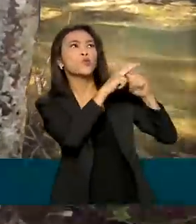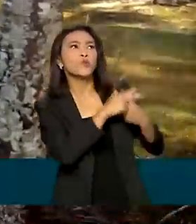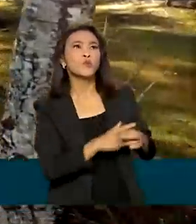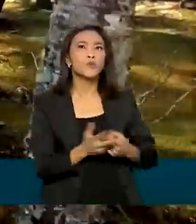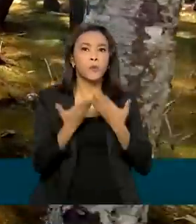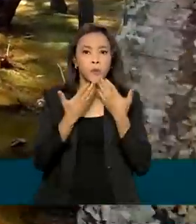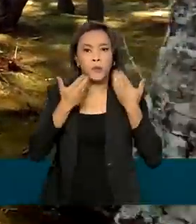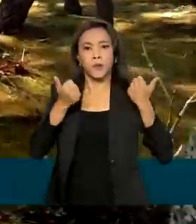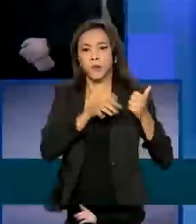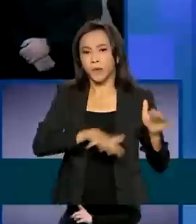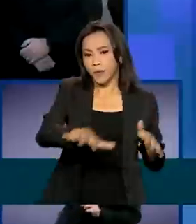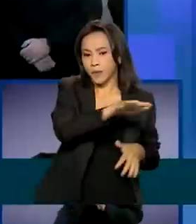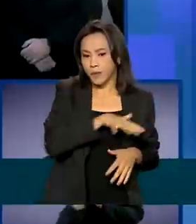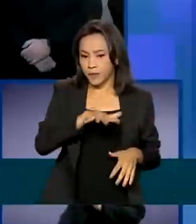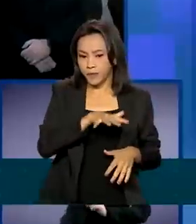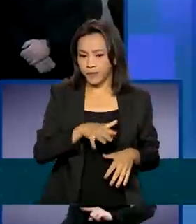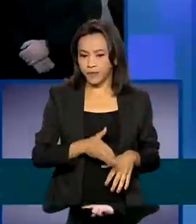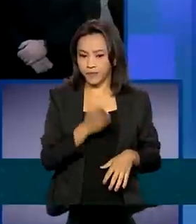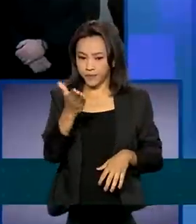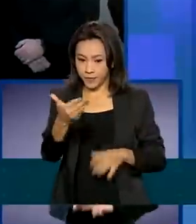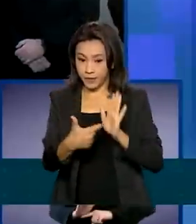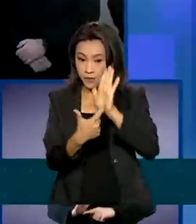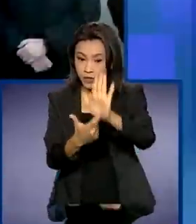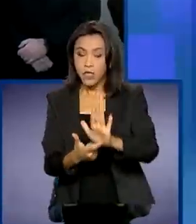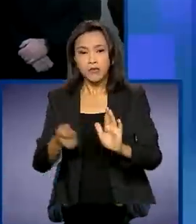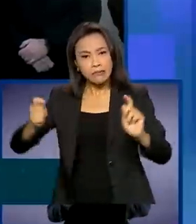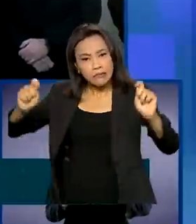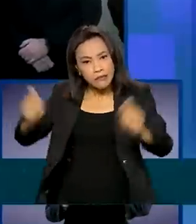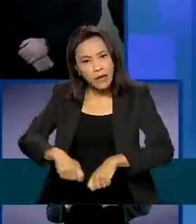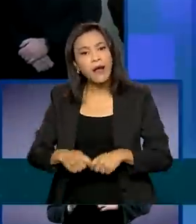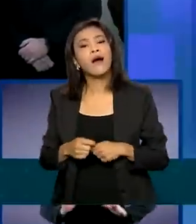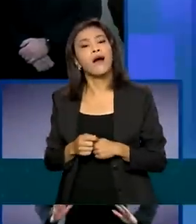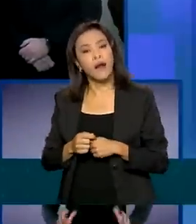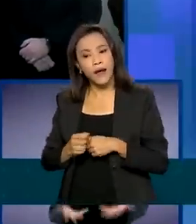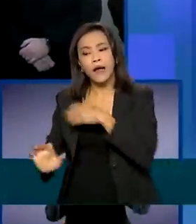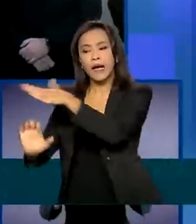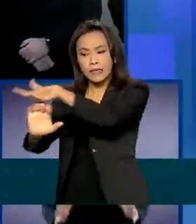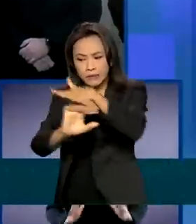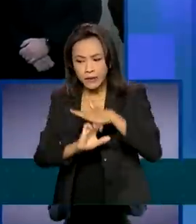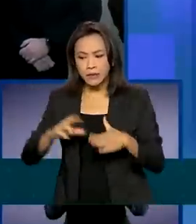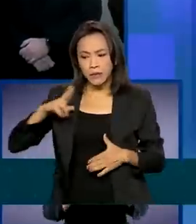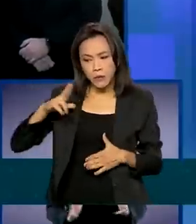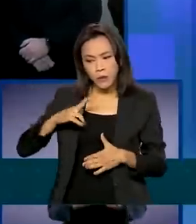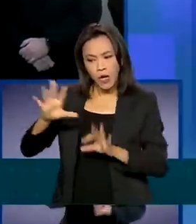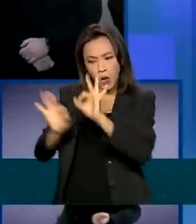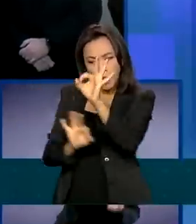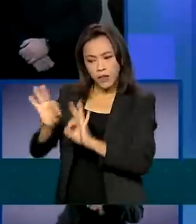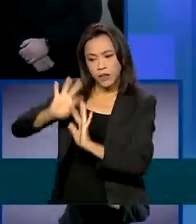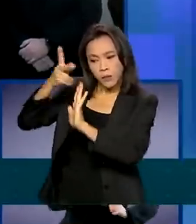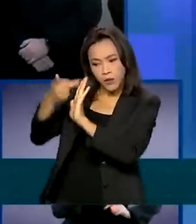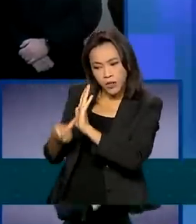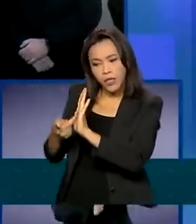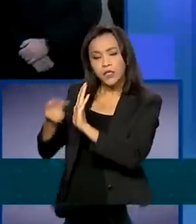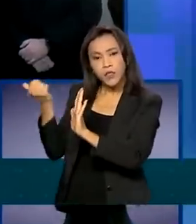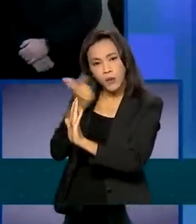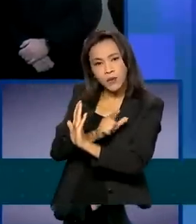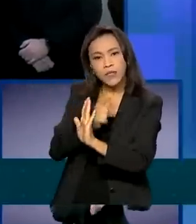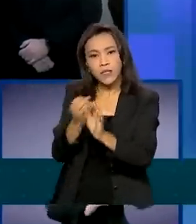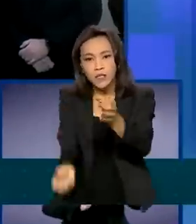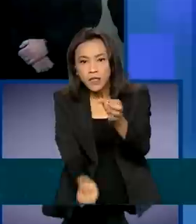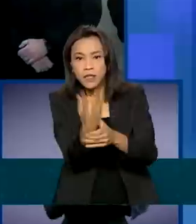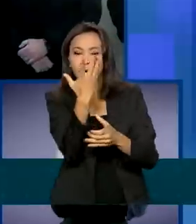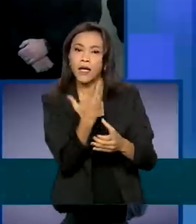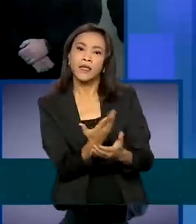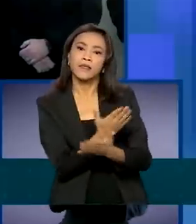ampliação. Mostrar que é possível, sim, a iniciativa privada fazer um projeto que gere renda, gere